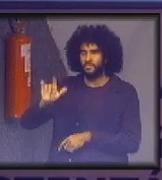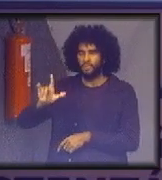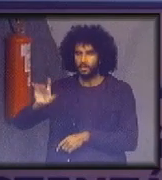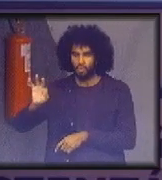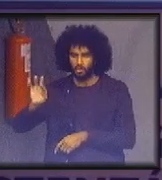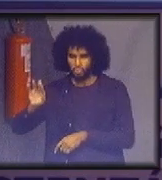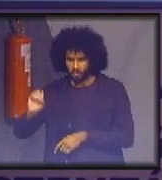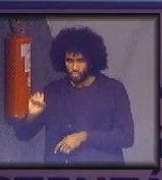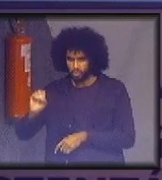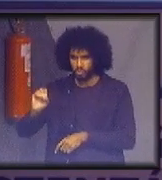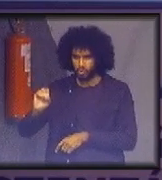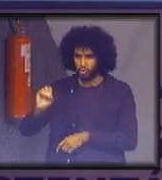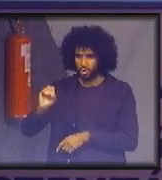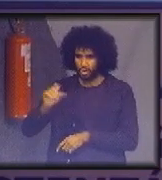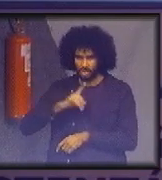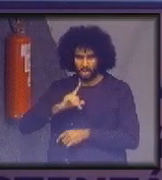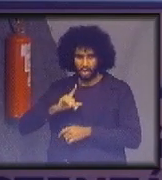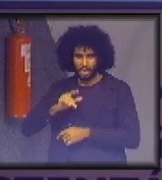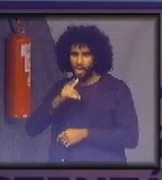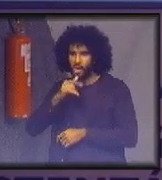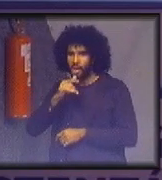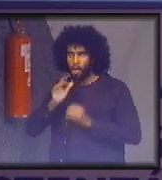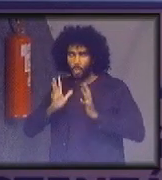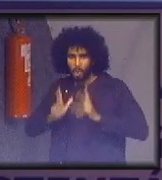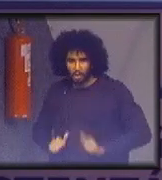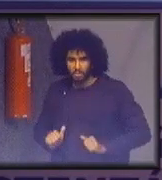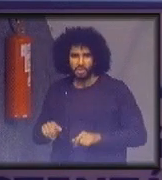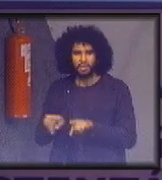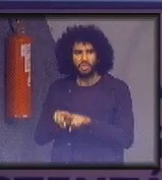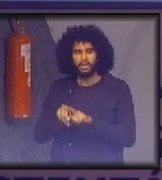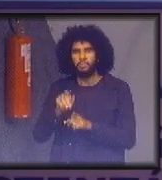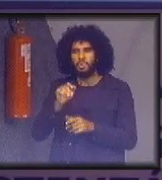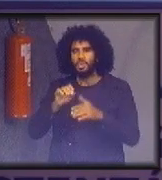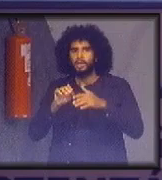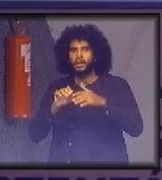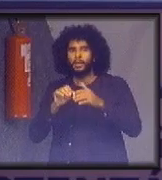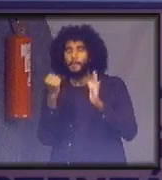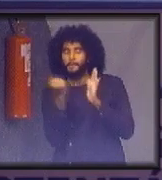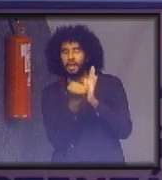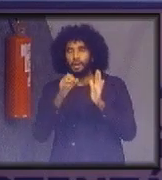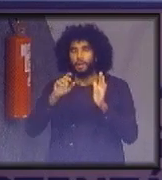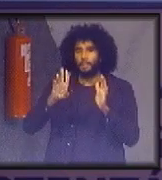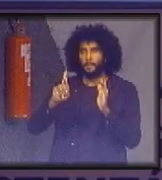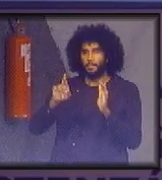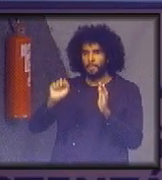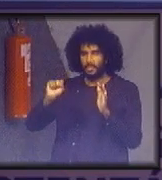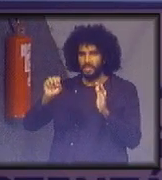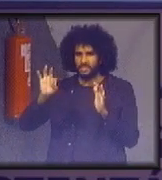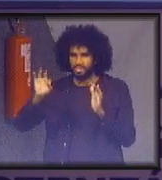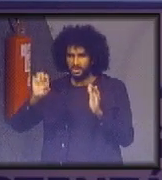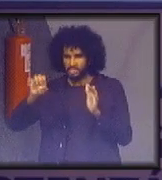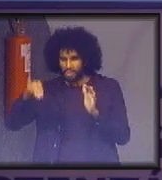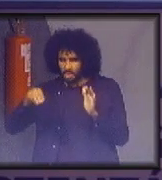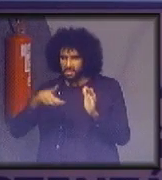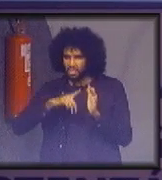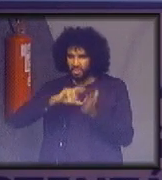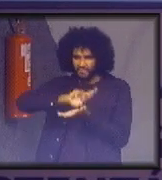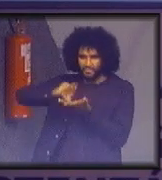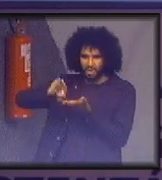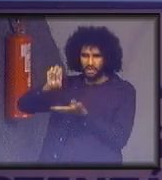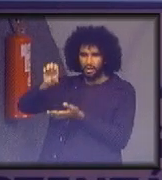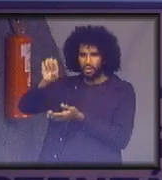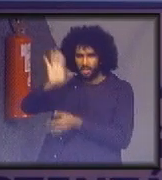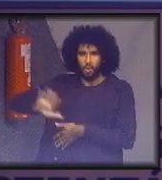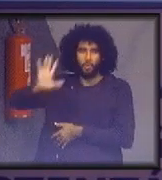purificadores de água que são locados pela Brastemp, pela Europa, existem vários fabricantes, é muito interessante também,